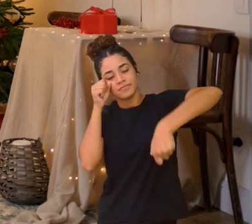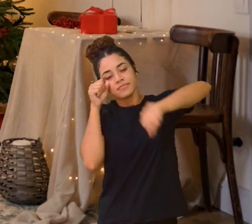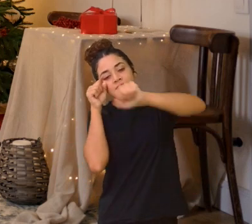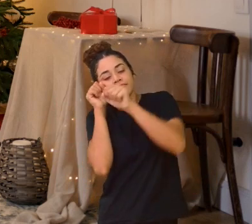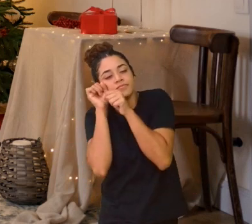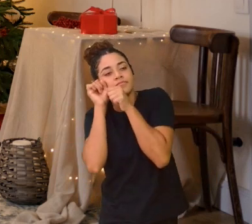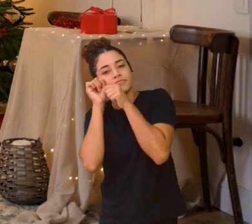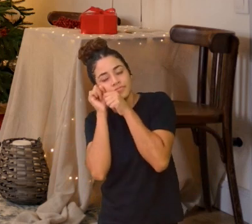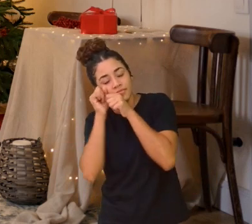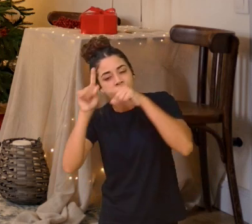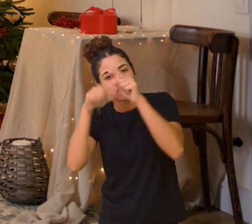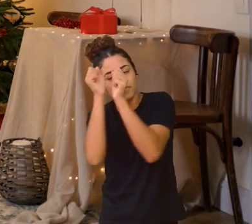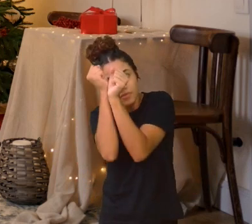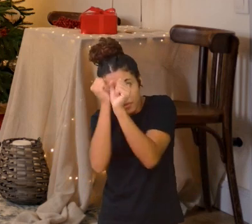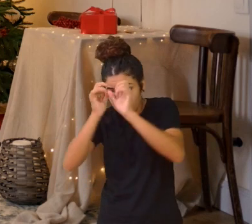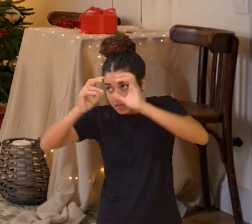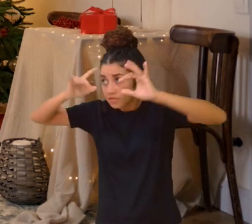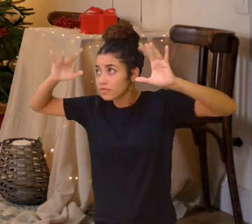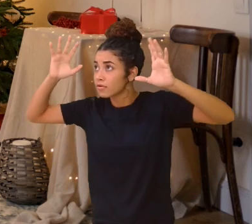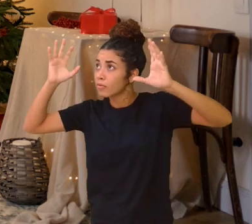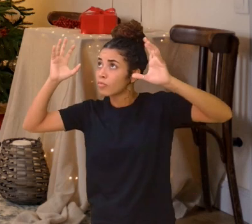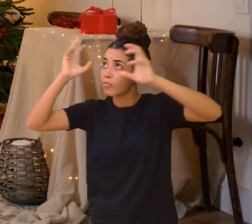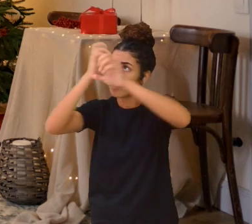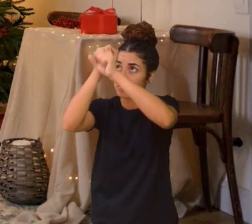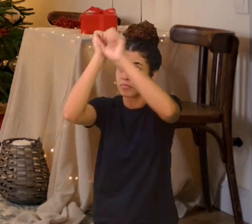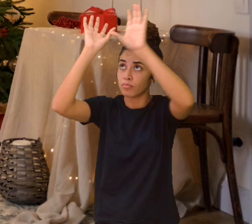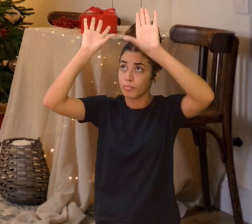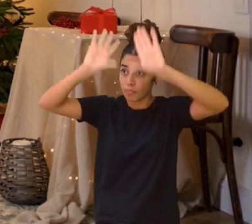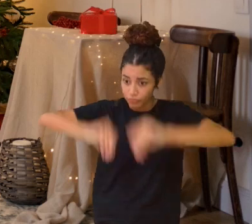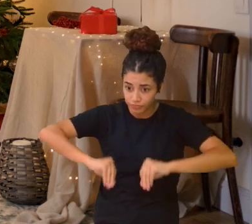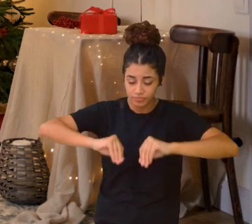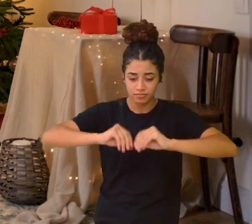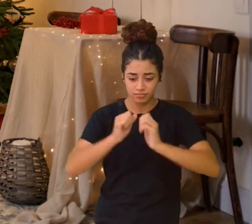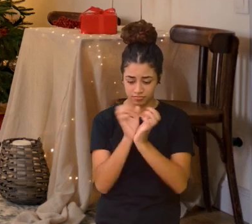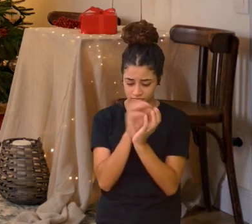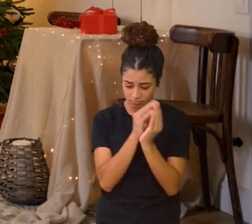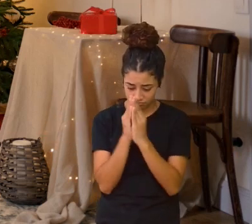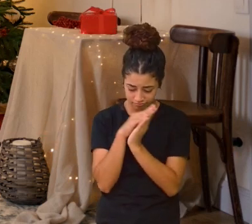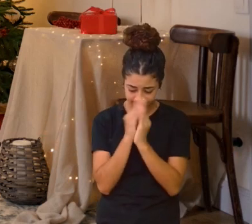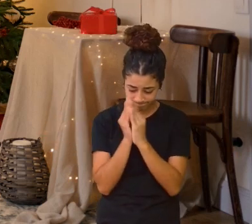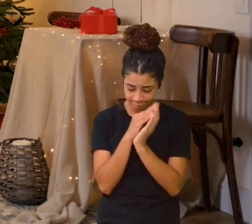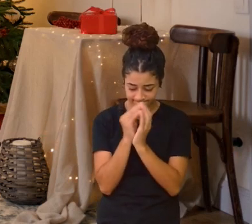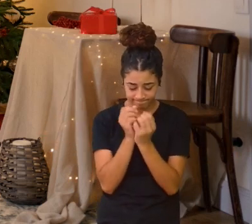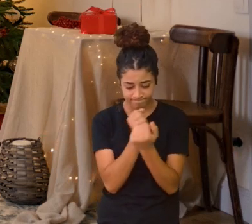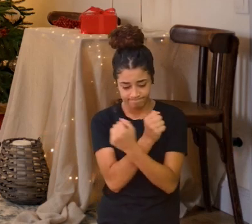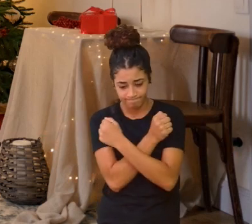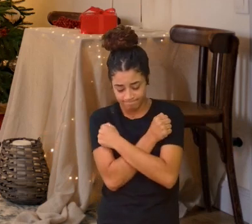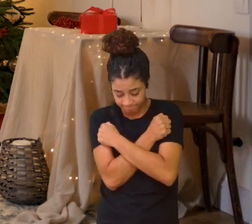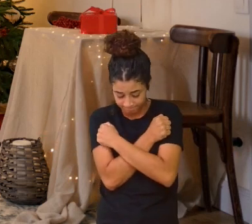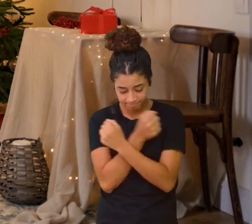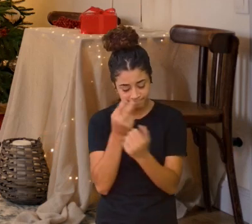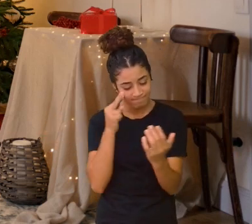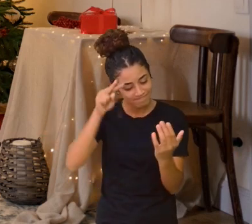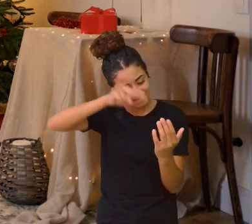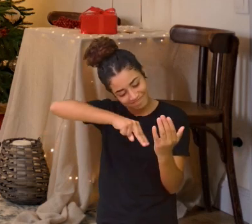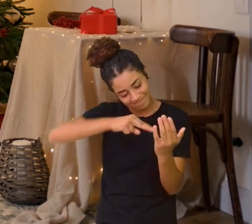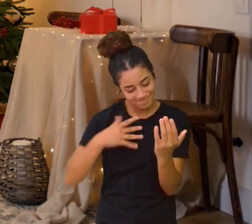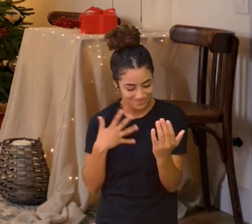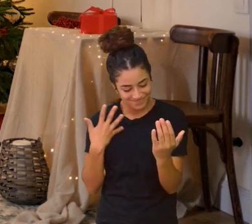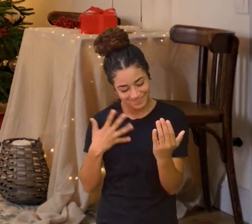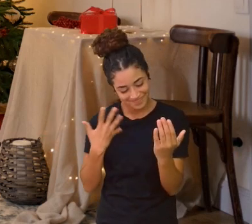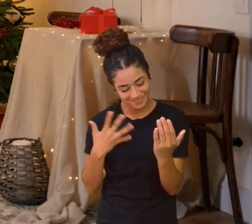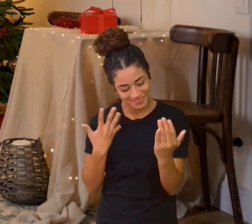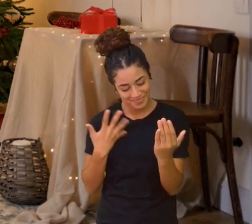daquele sonho Ao bonequinho abraçada Olhou com muita alegria